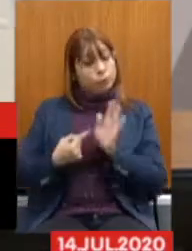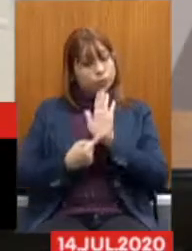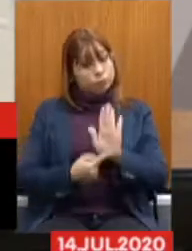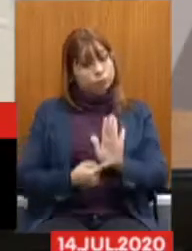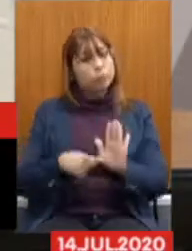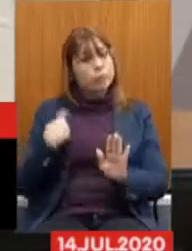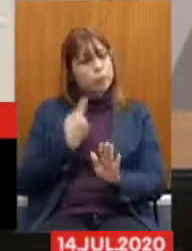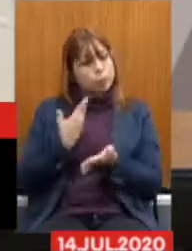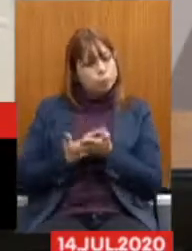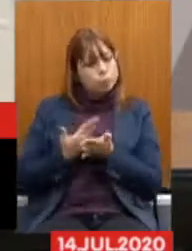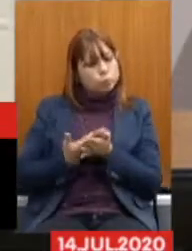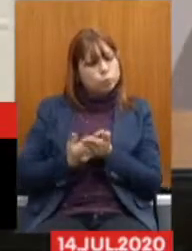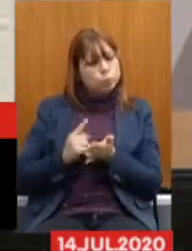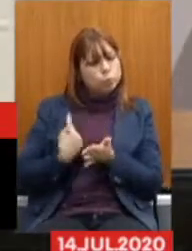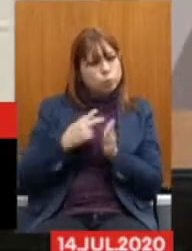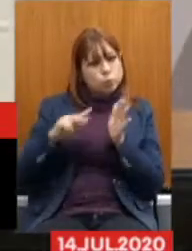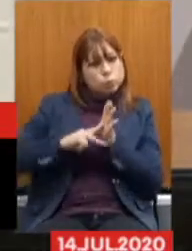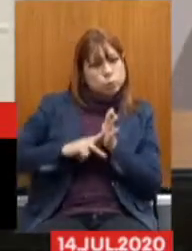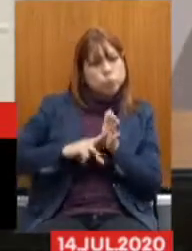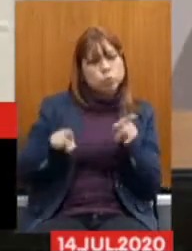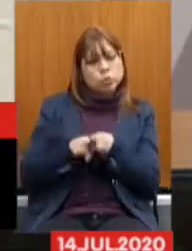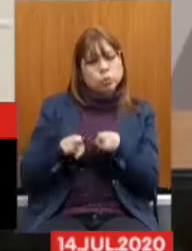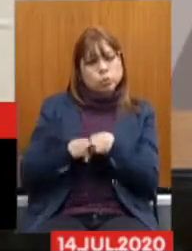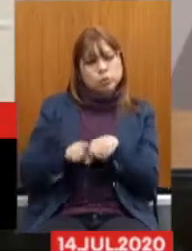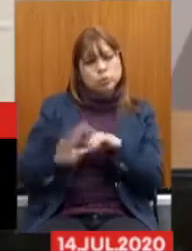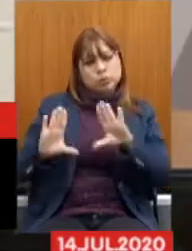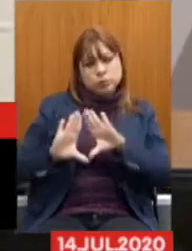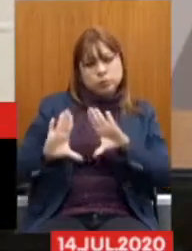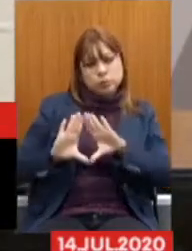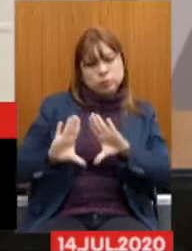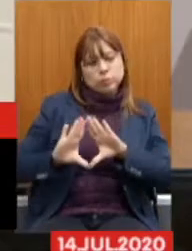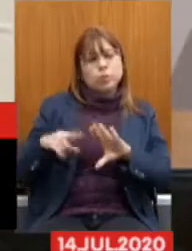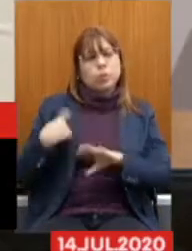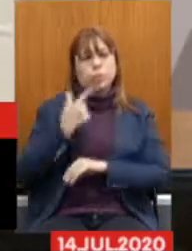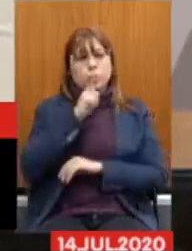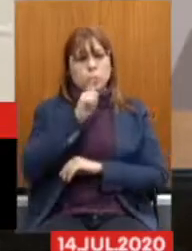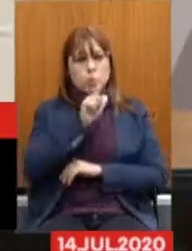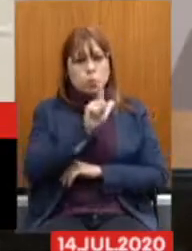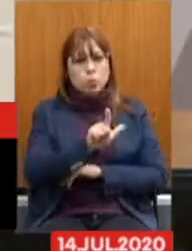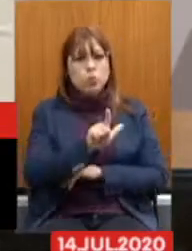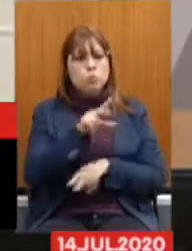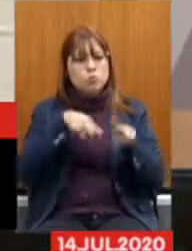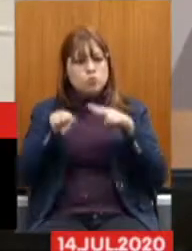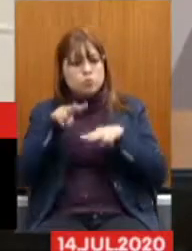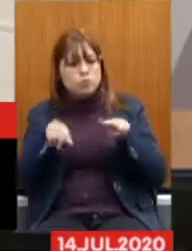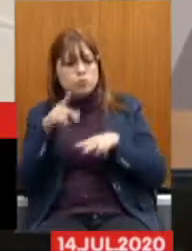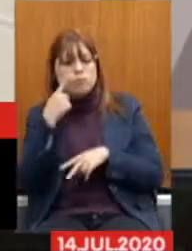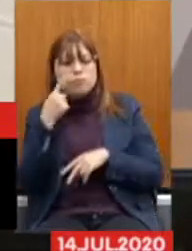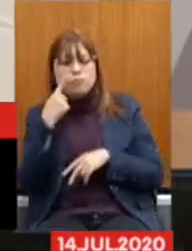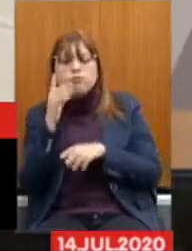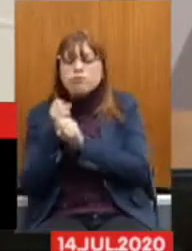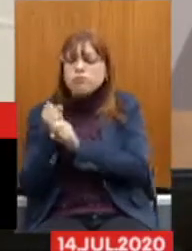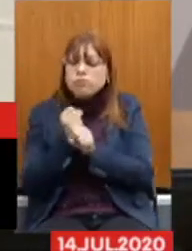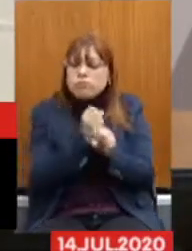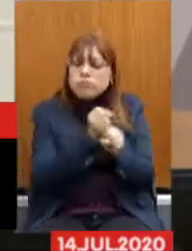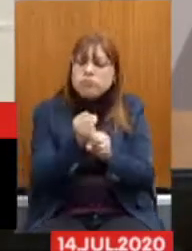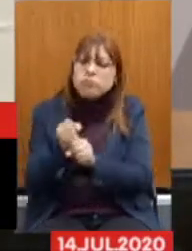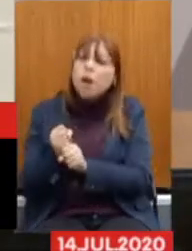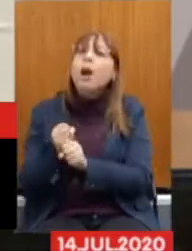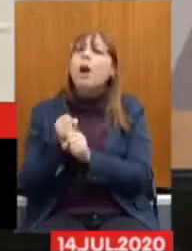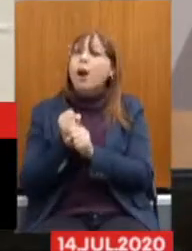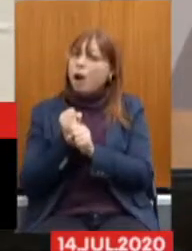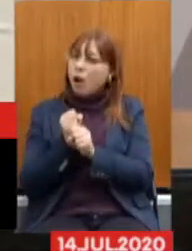nossos estudos Os sindicatos A assembleia Para que a gente Pudesse auditar As contas E após